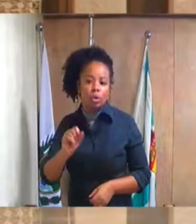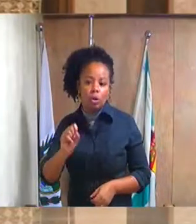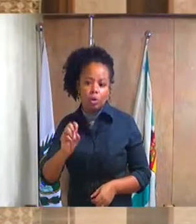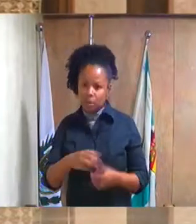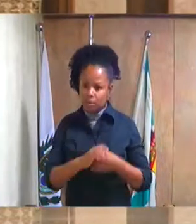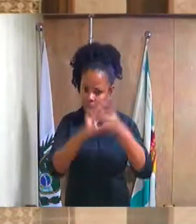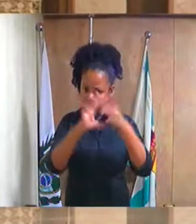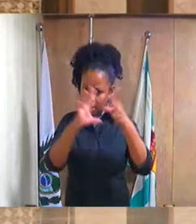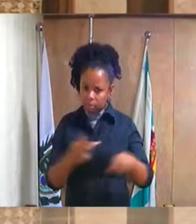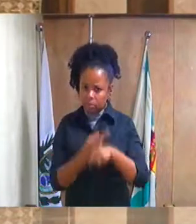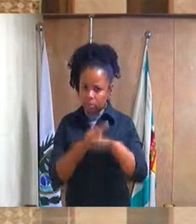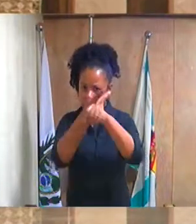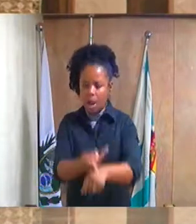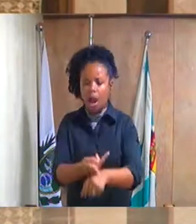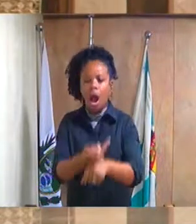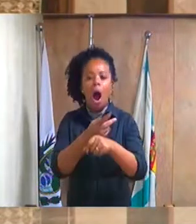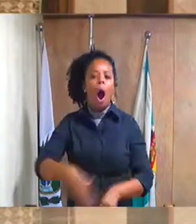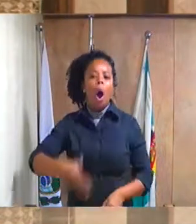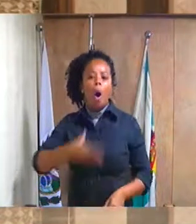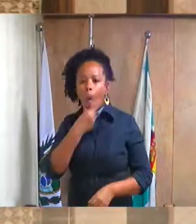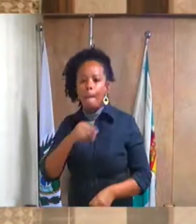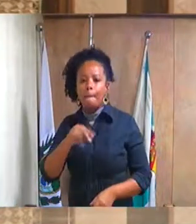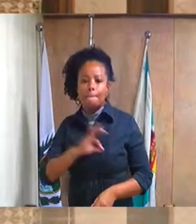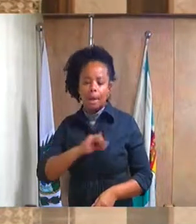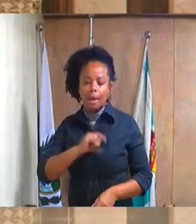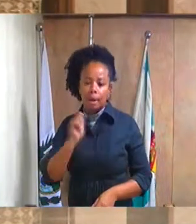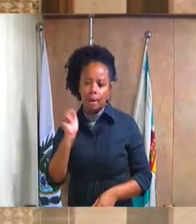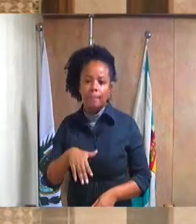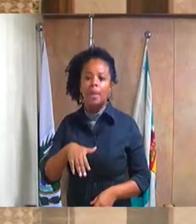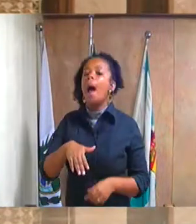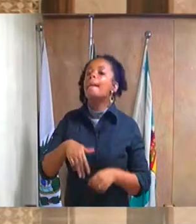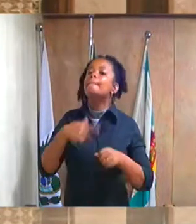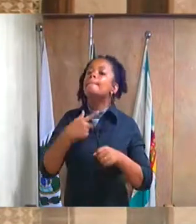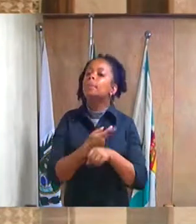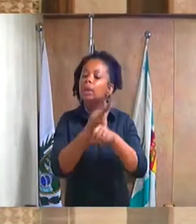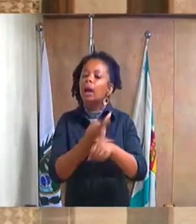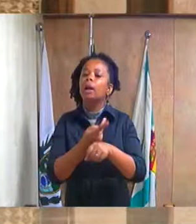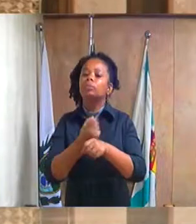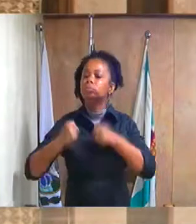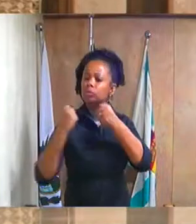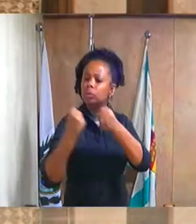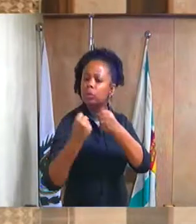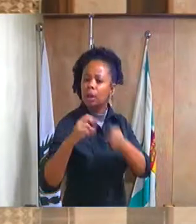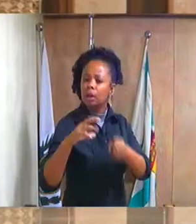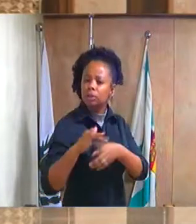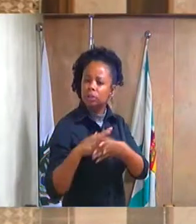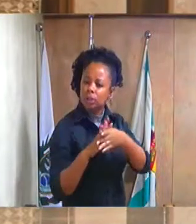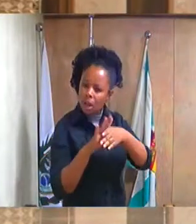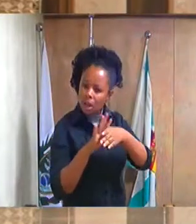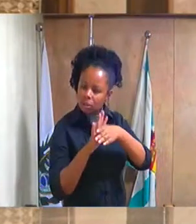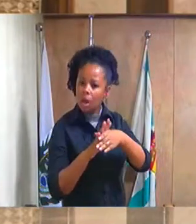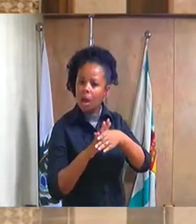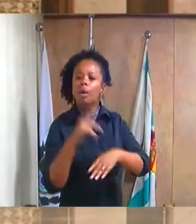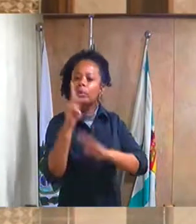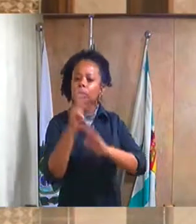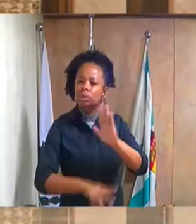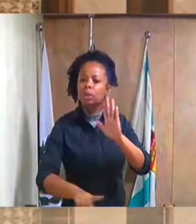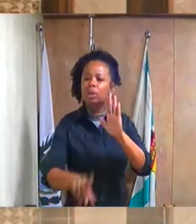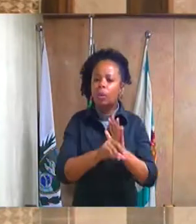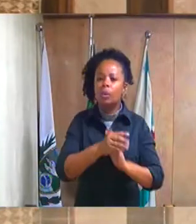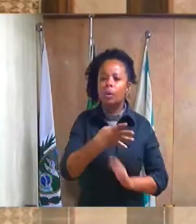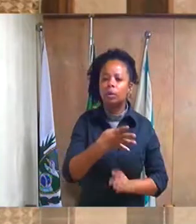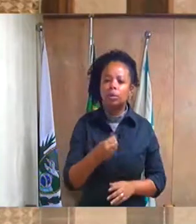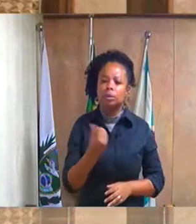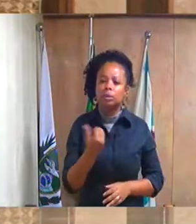justiço do senhor Cabo PM Wallace, Fernandes Siqueira da Silva, medalha a bravura Duque Caxiense. Projeto de decreto legislativo número 406, do